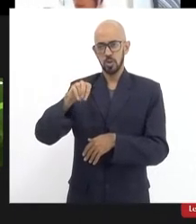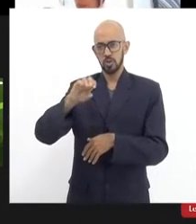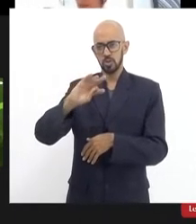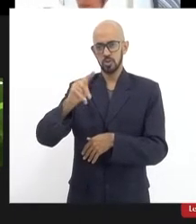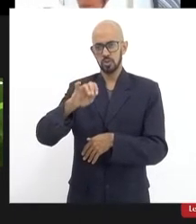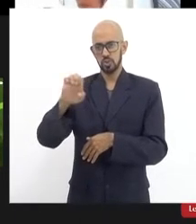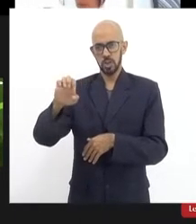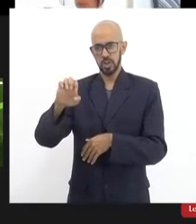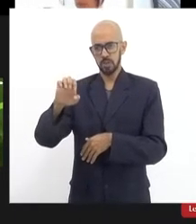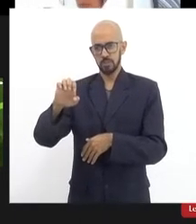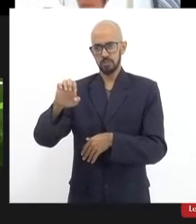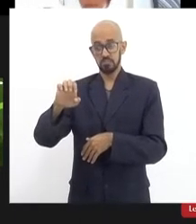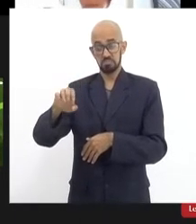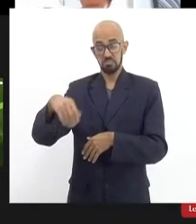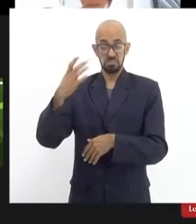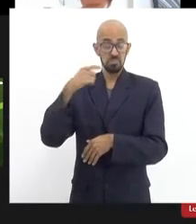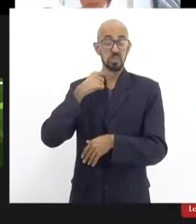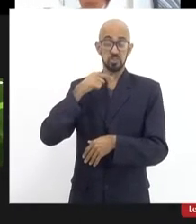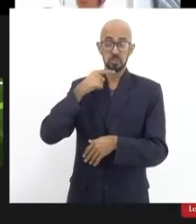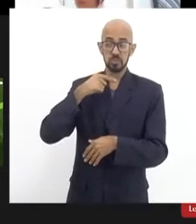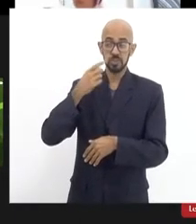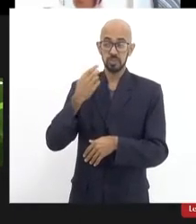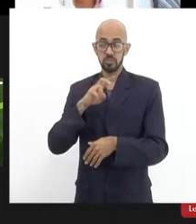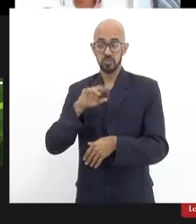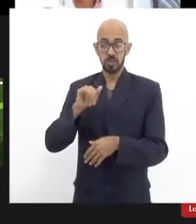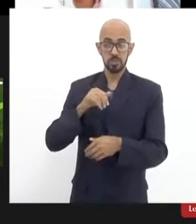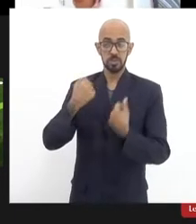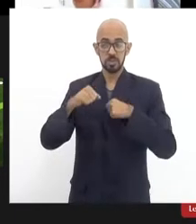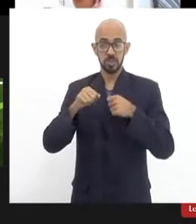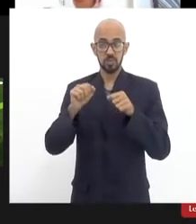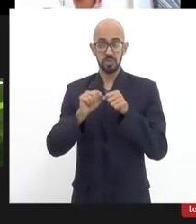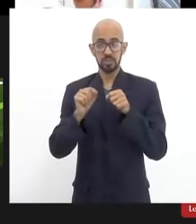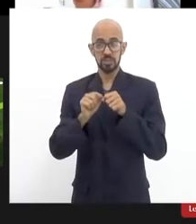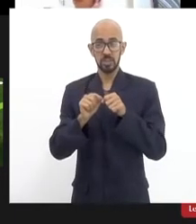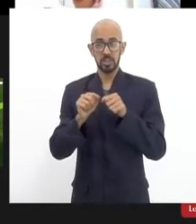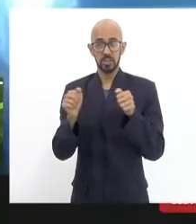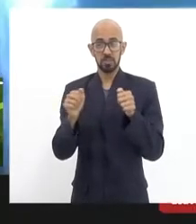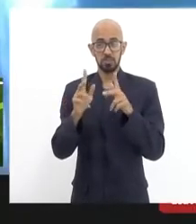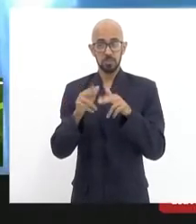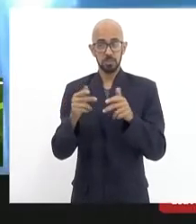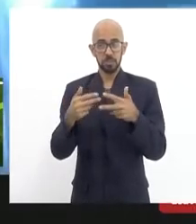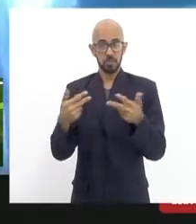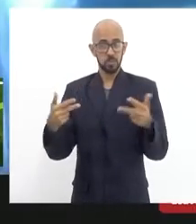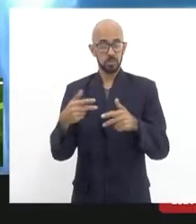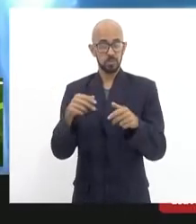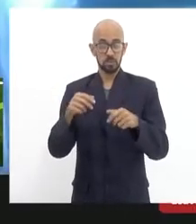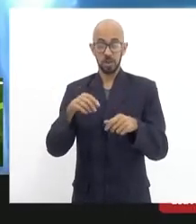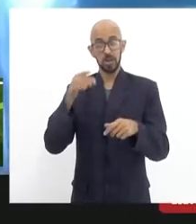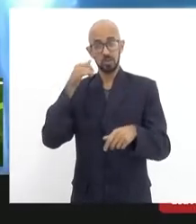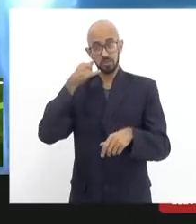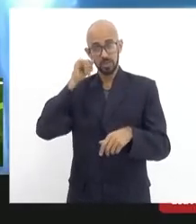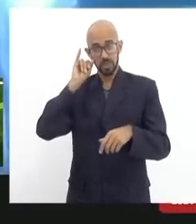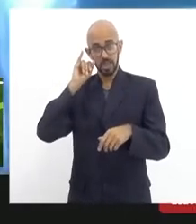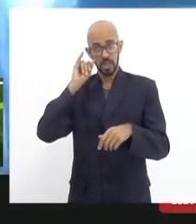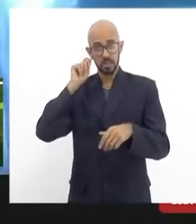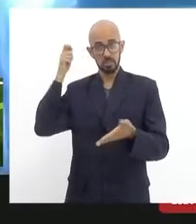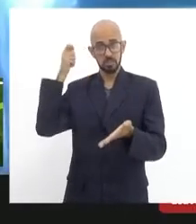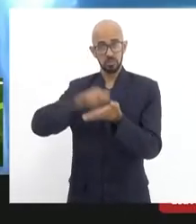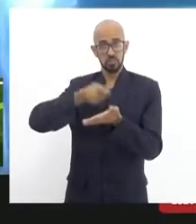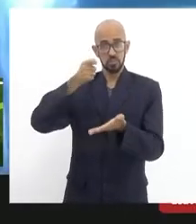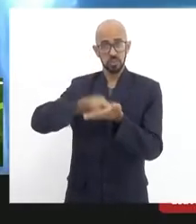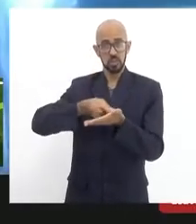a pouco a mesma coisa aqui? Um nó para impedir algum tipo de ditadura? Não sei, não é? Bom,